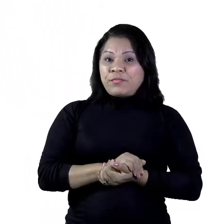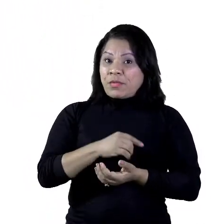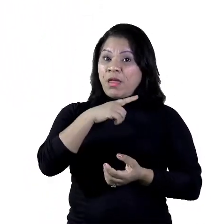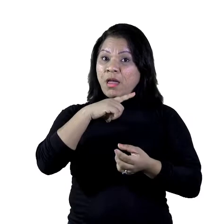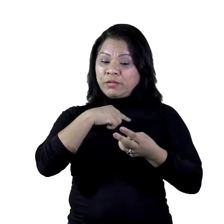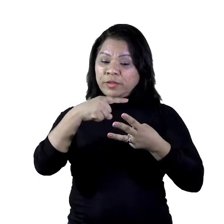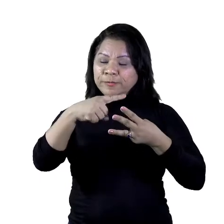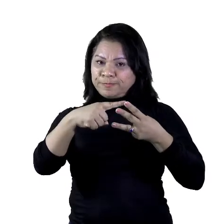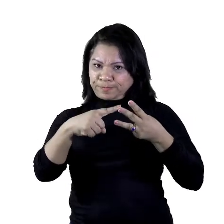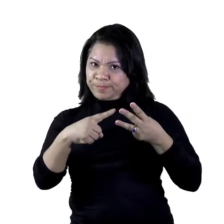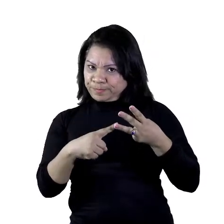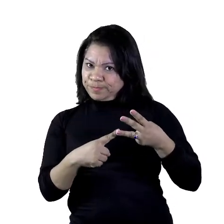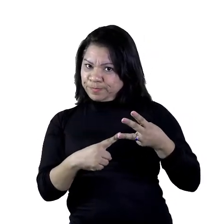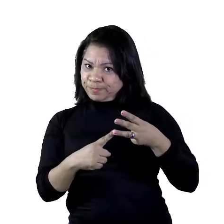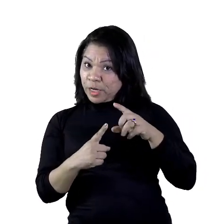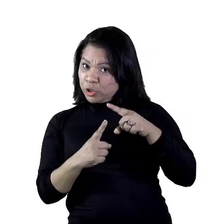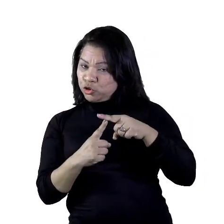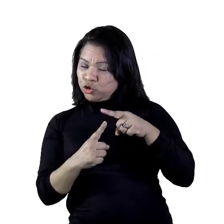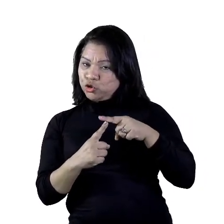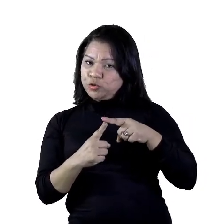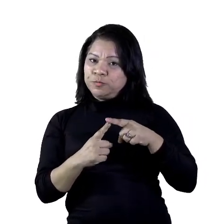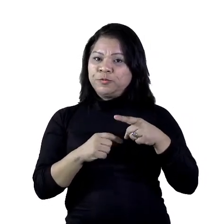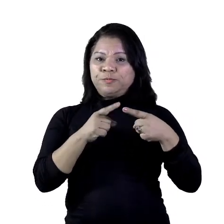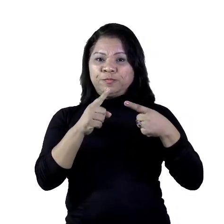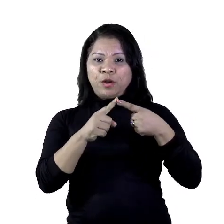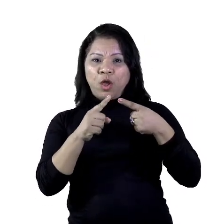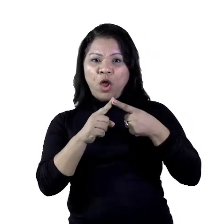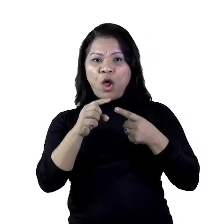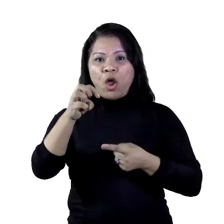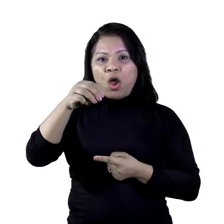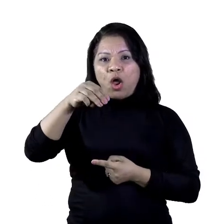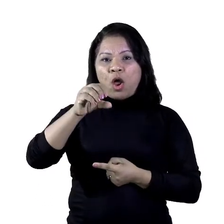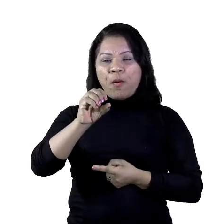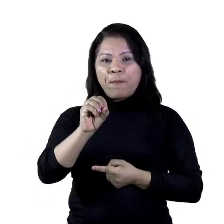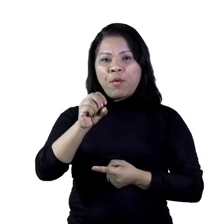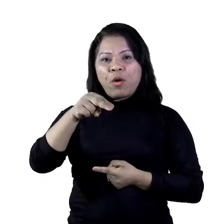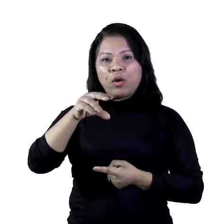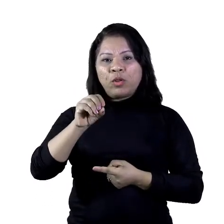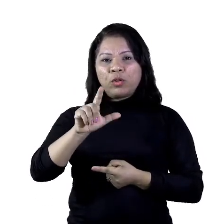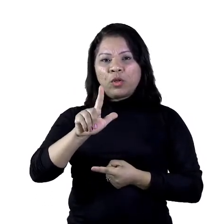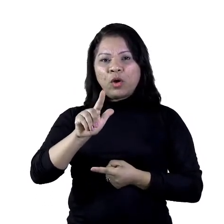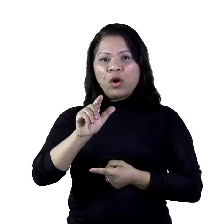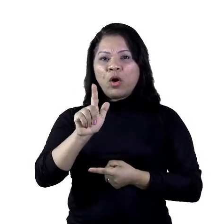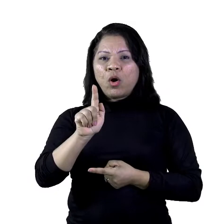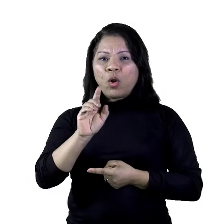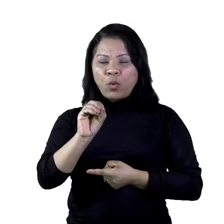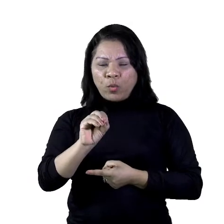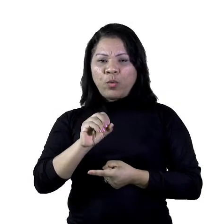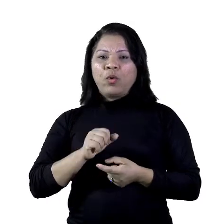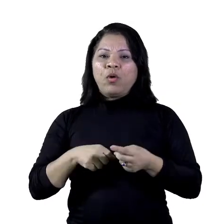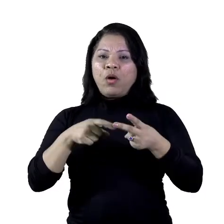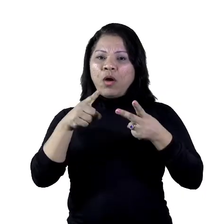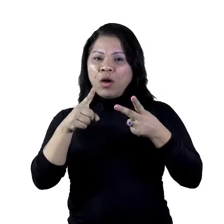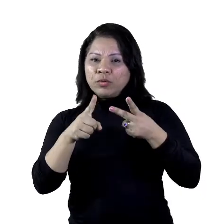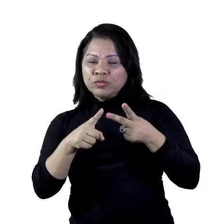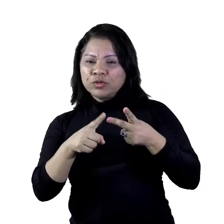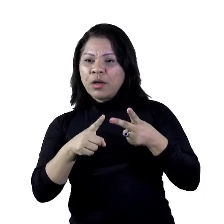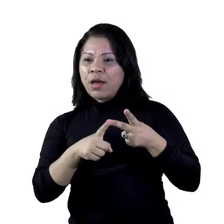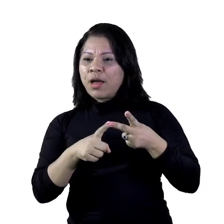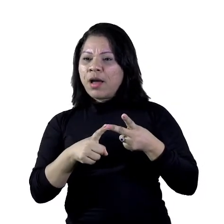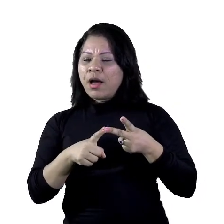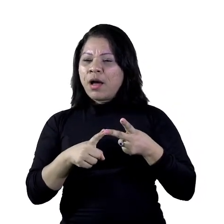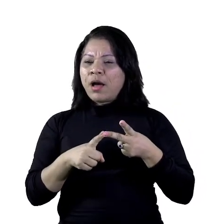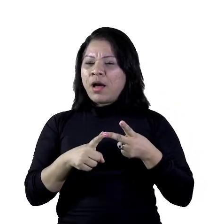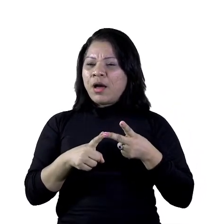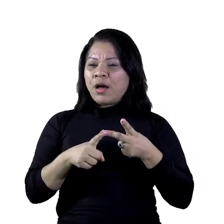de textos dramáticos. Existe o monólogo, o diálogo e o apartes. Vamos entender sobre o